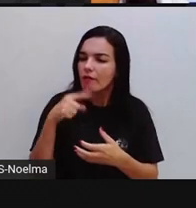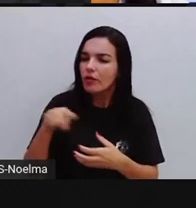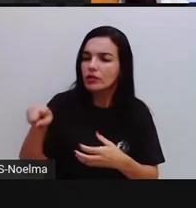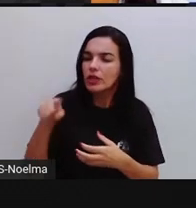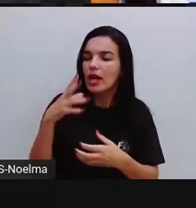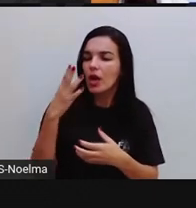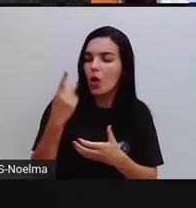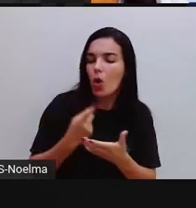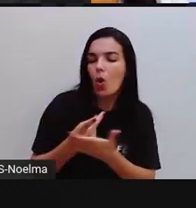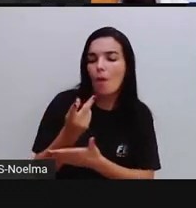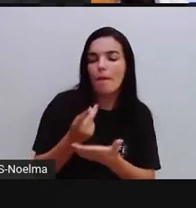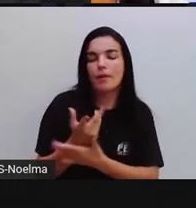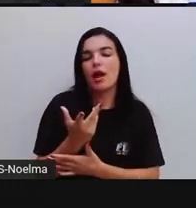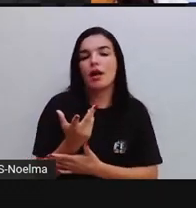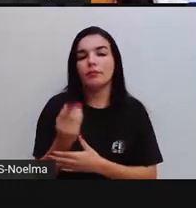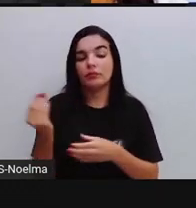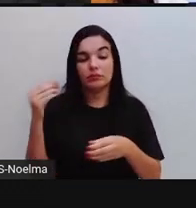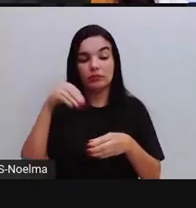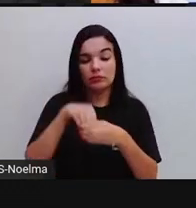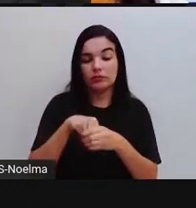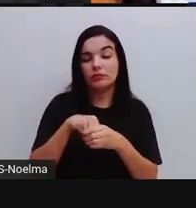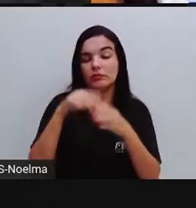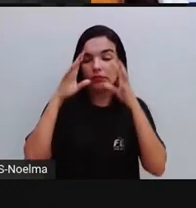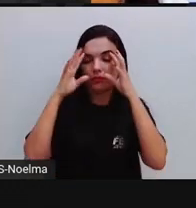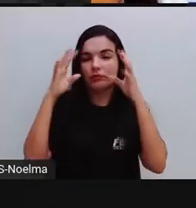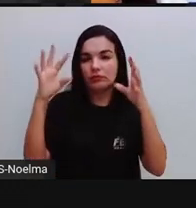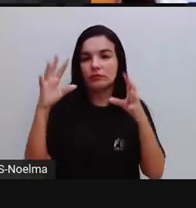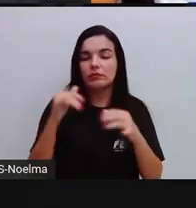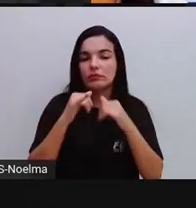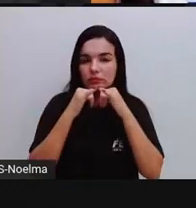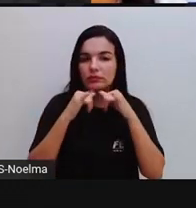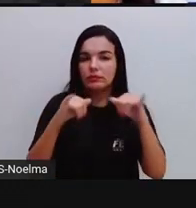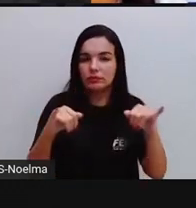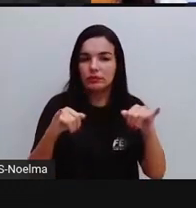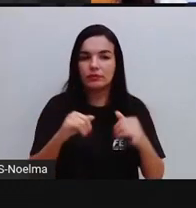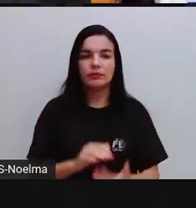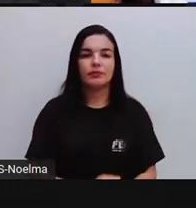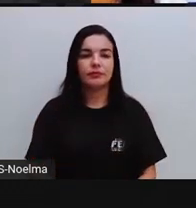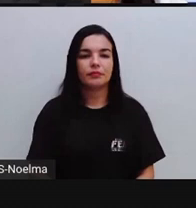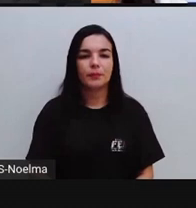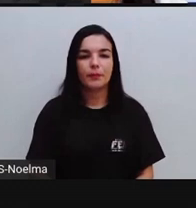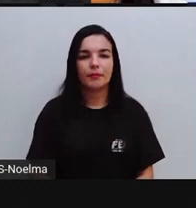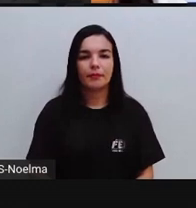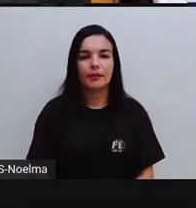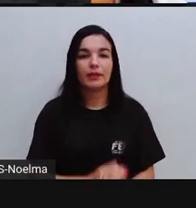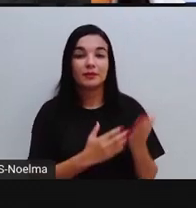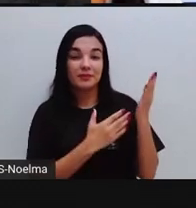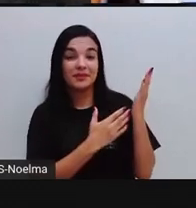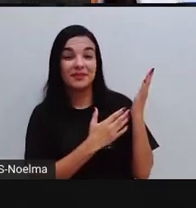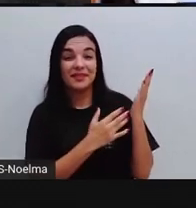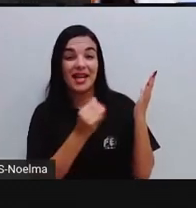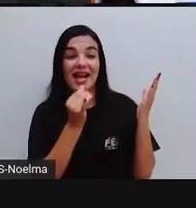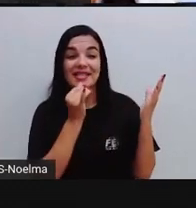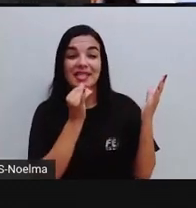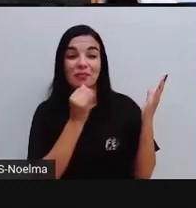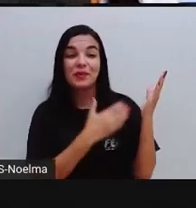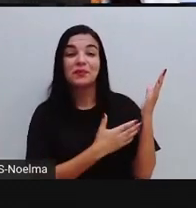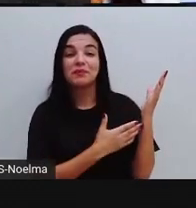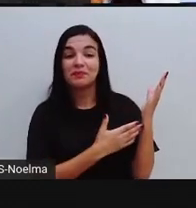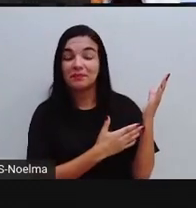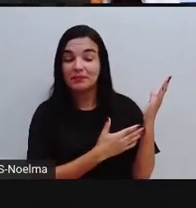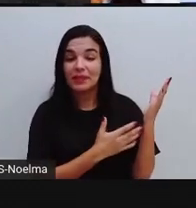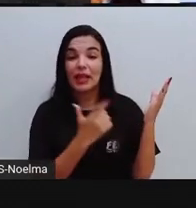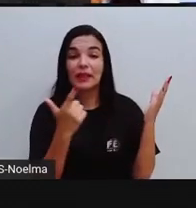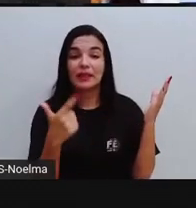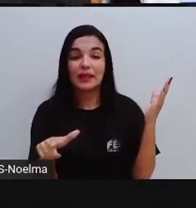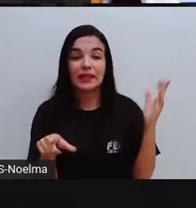contida na própria propaganda ou na própria imagem do produto. Aqui nós temos um exemplo, né? Um